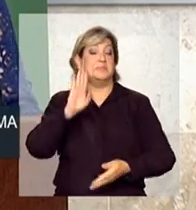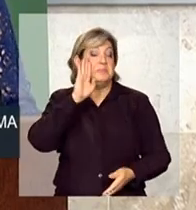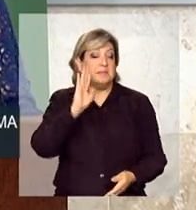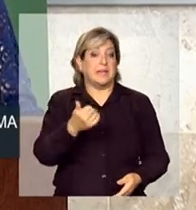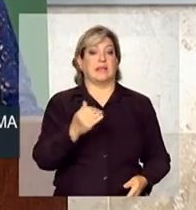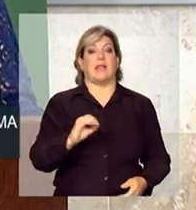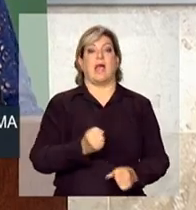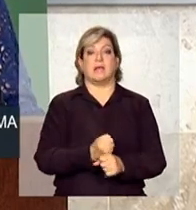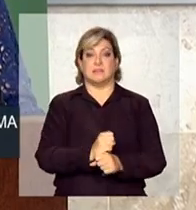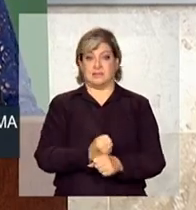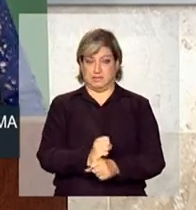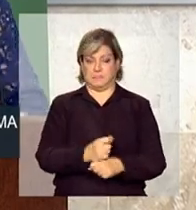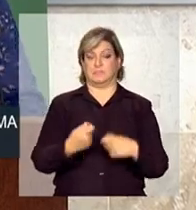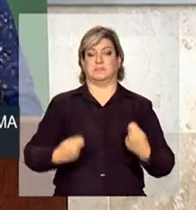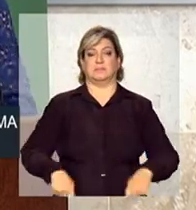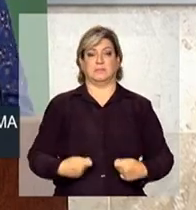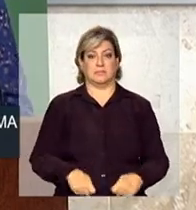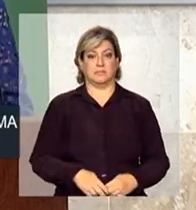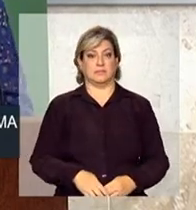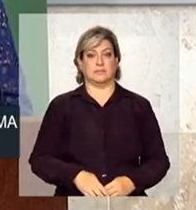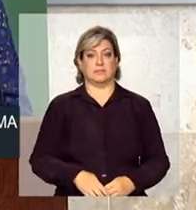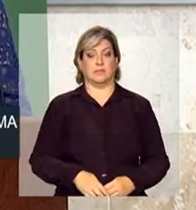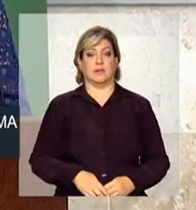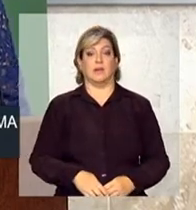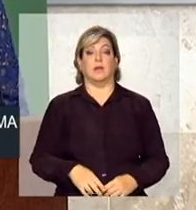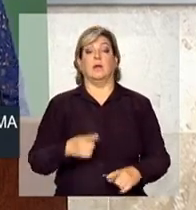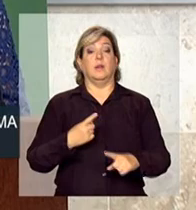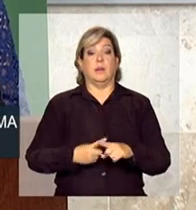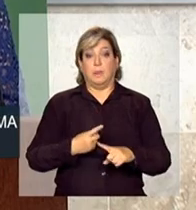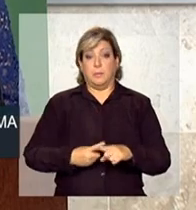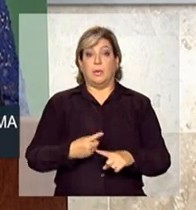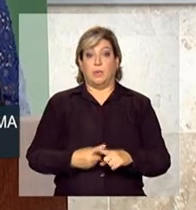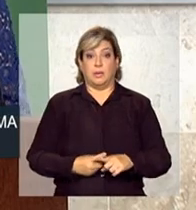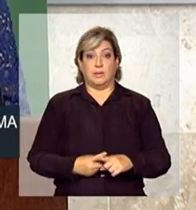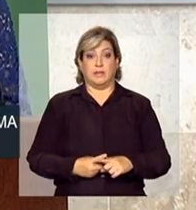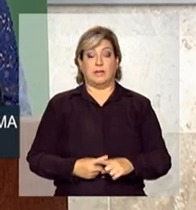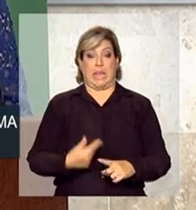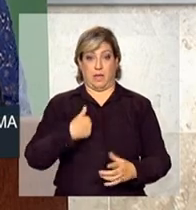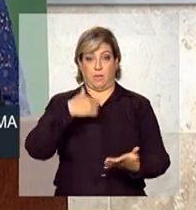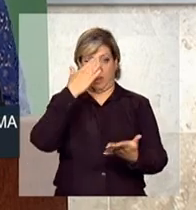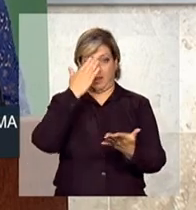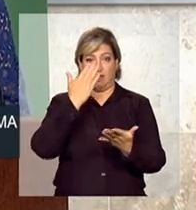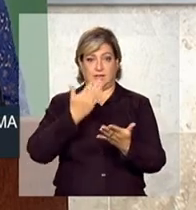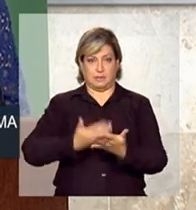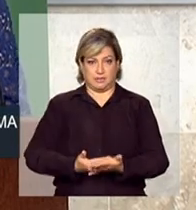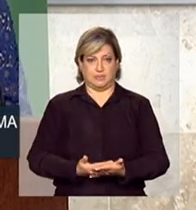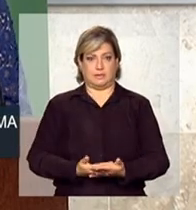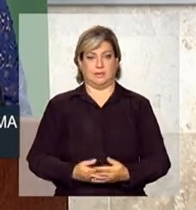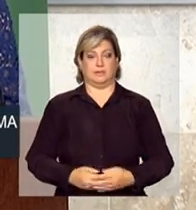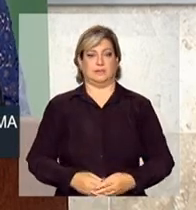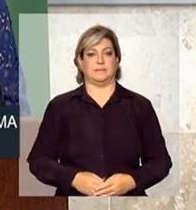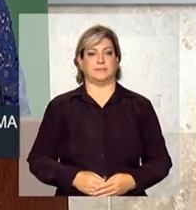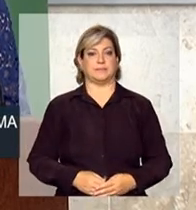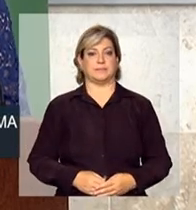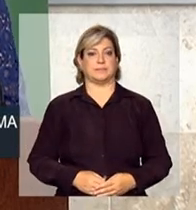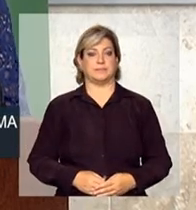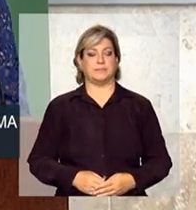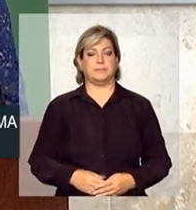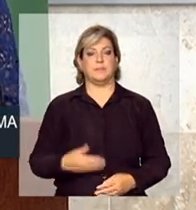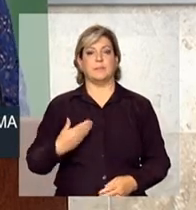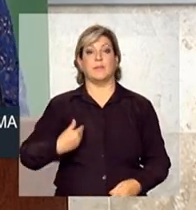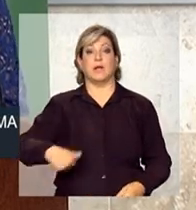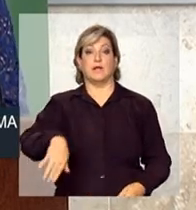anos nós temos de alocar. Até porque eu acredito que nós